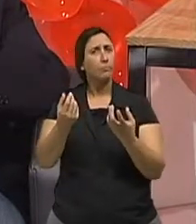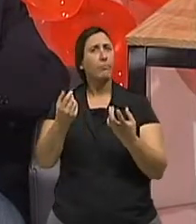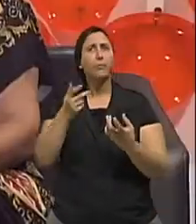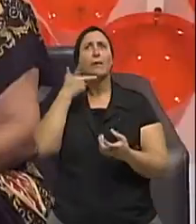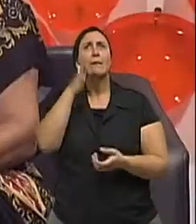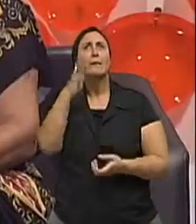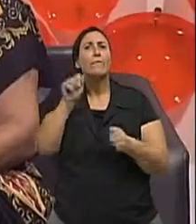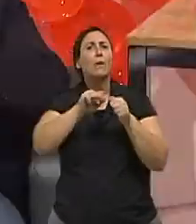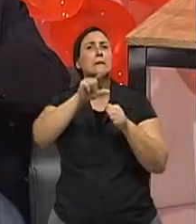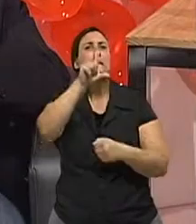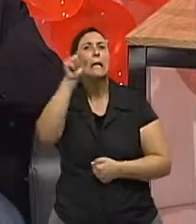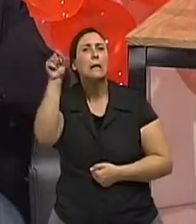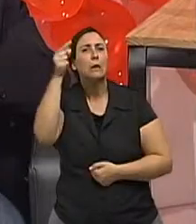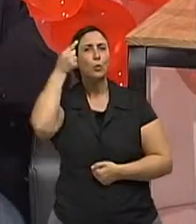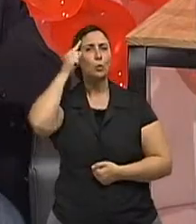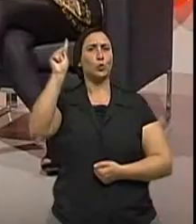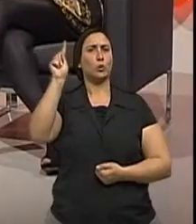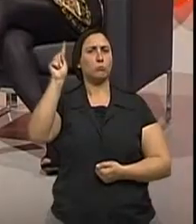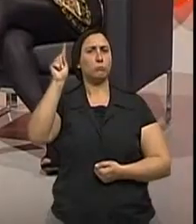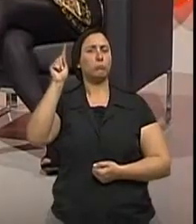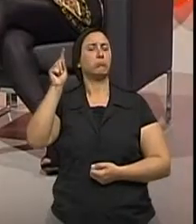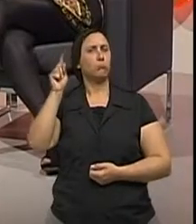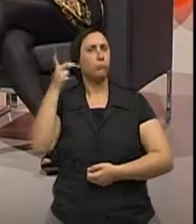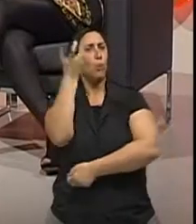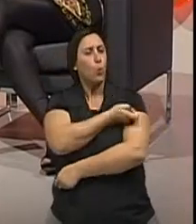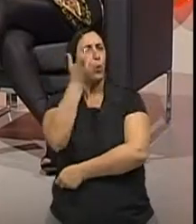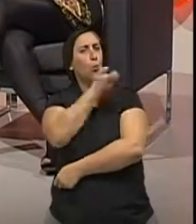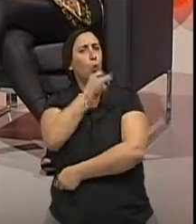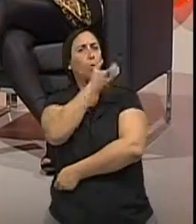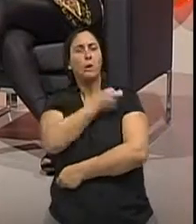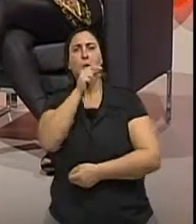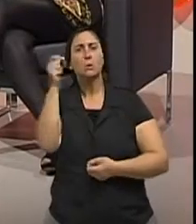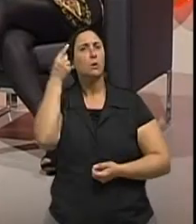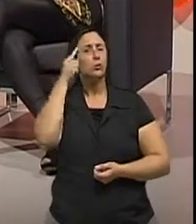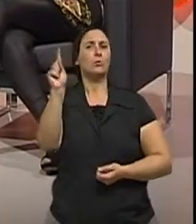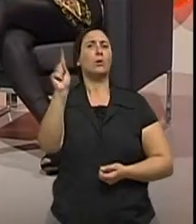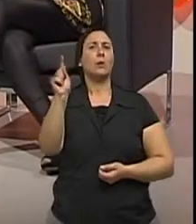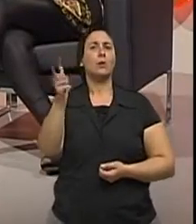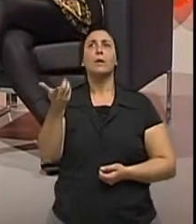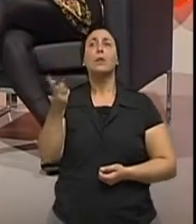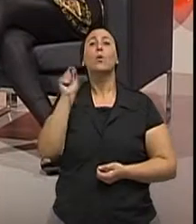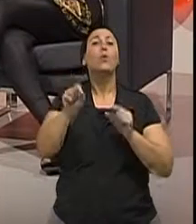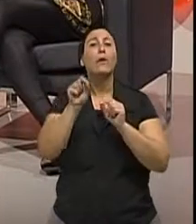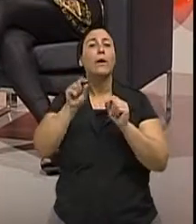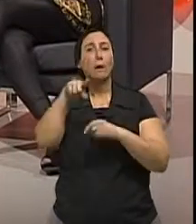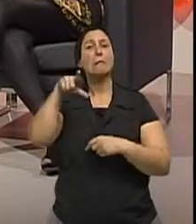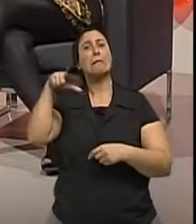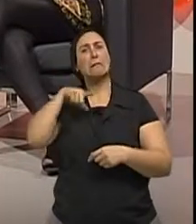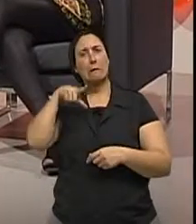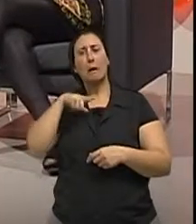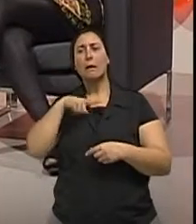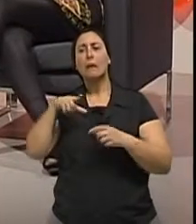Para gripear? Para gripear. E o complicado... vem junto, desculpe, Isabel, que vem junto aos sorotipos